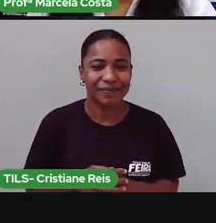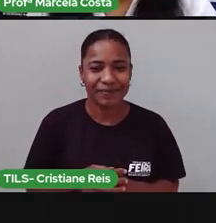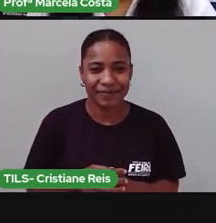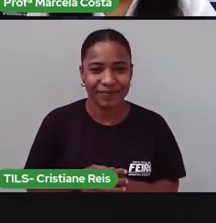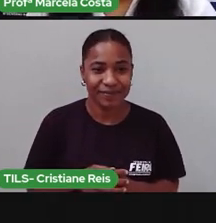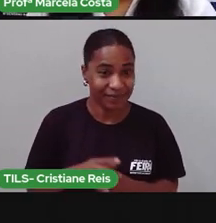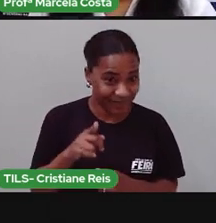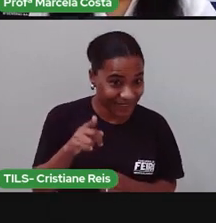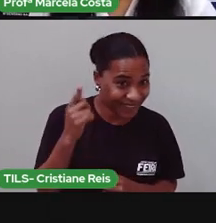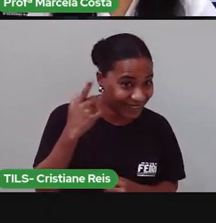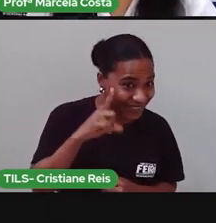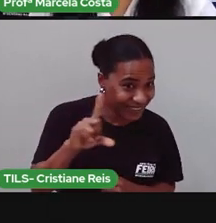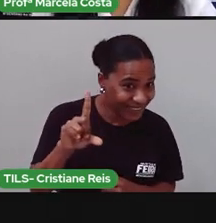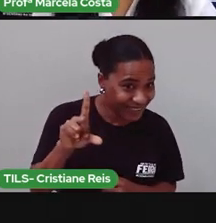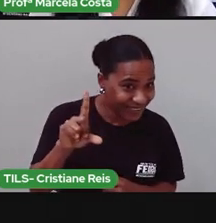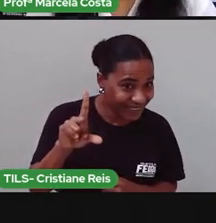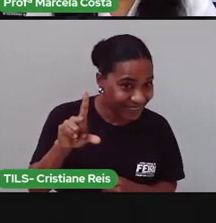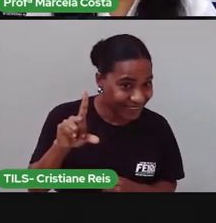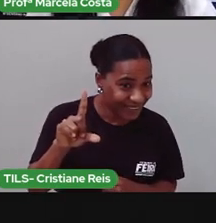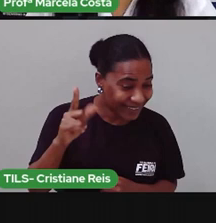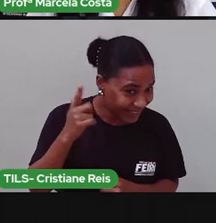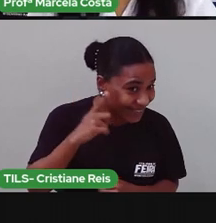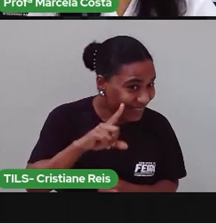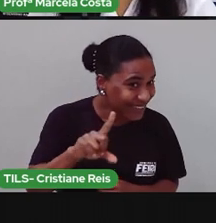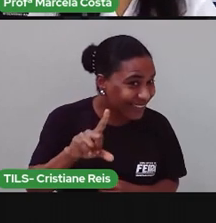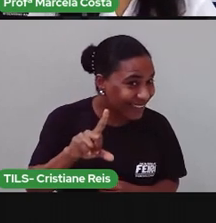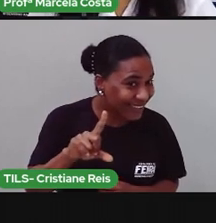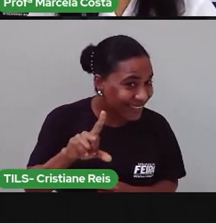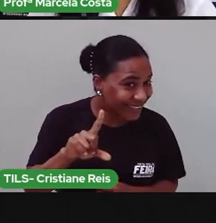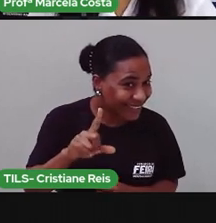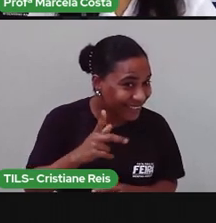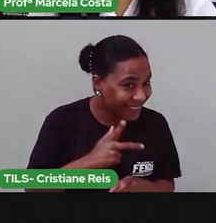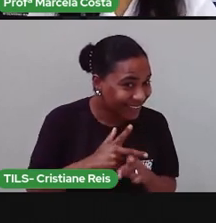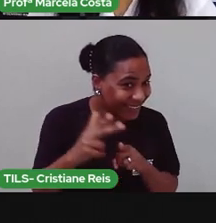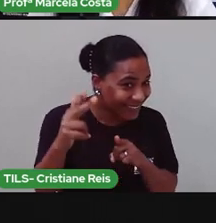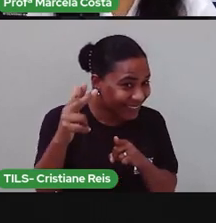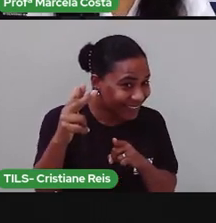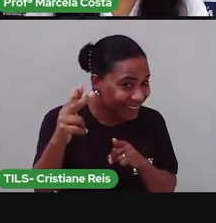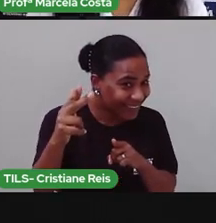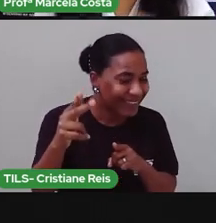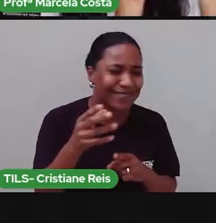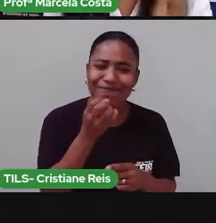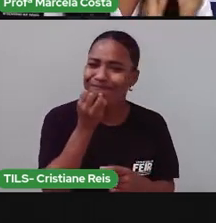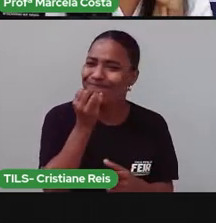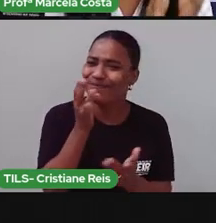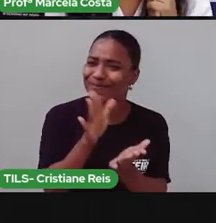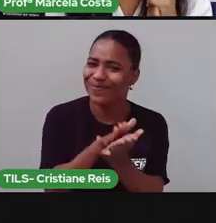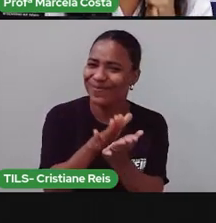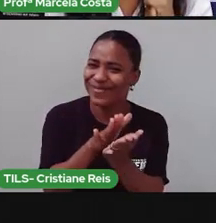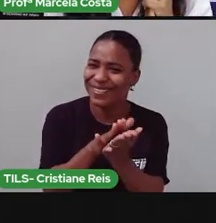Acertou? Conseguiu resolver esse desafio? Muito bem.